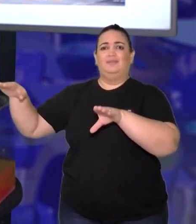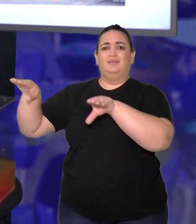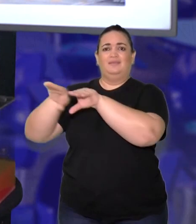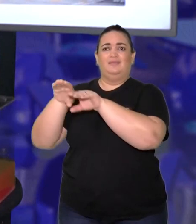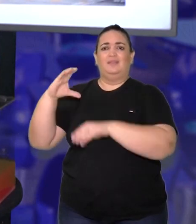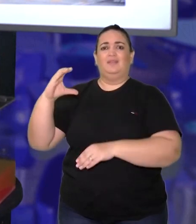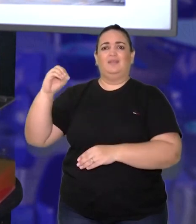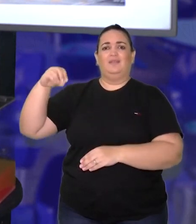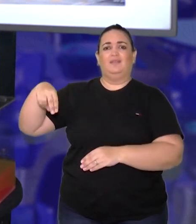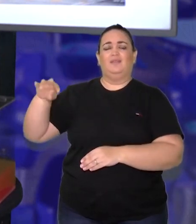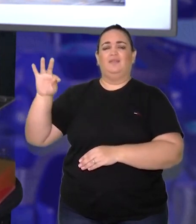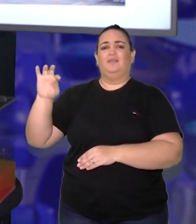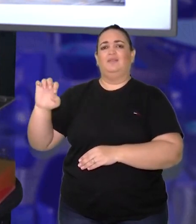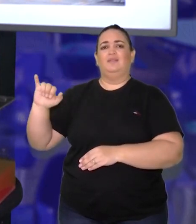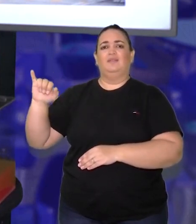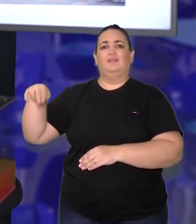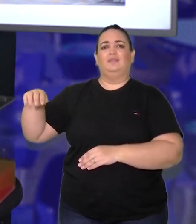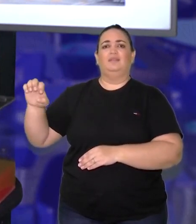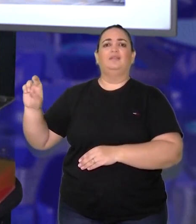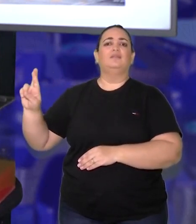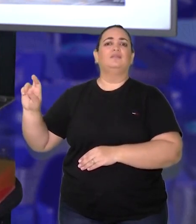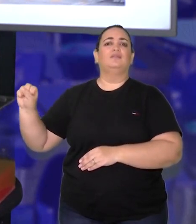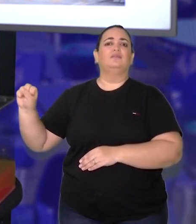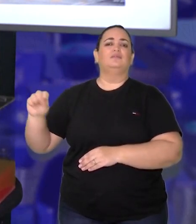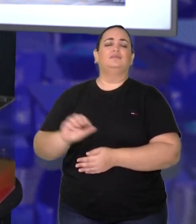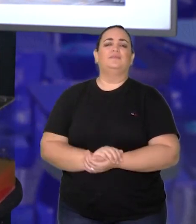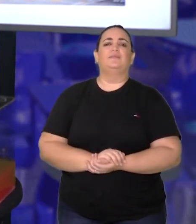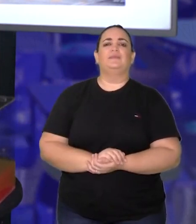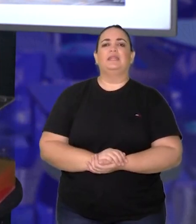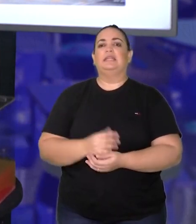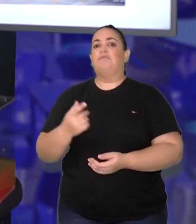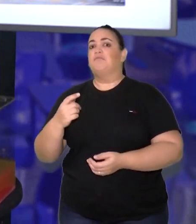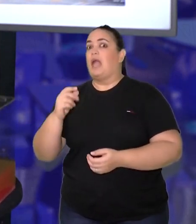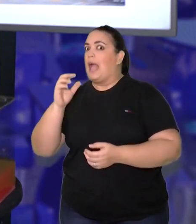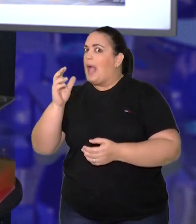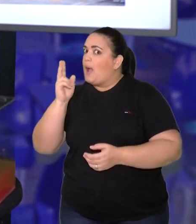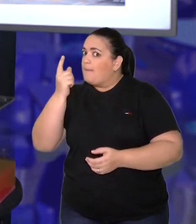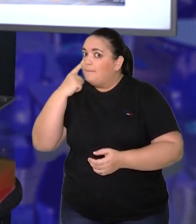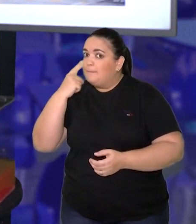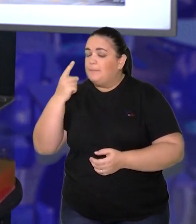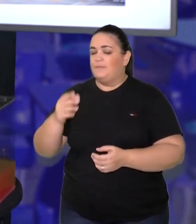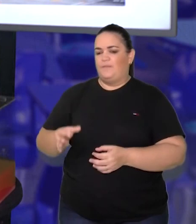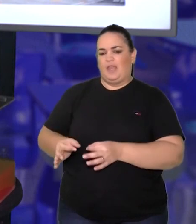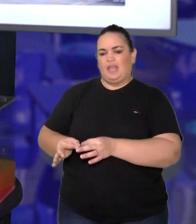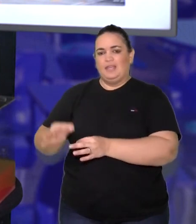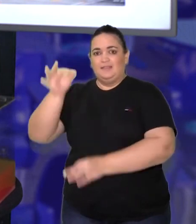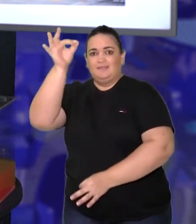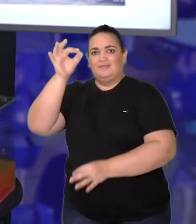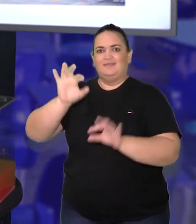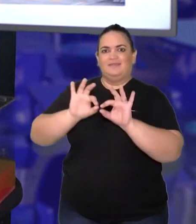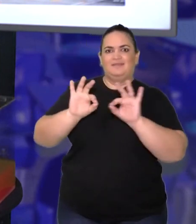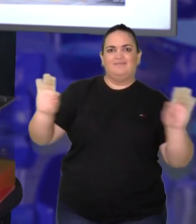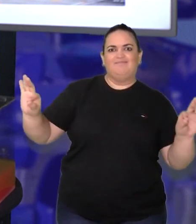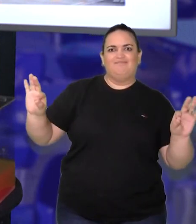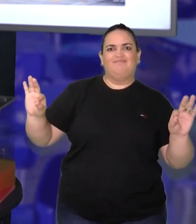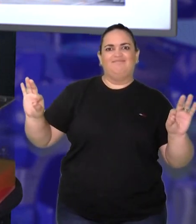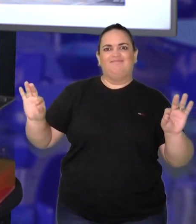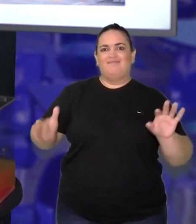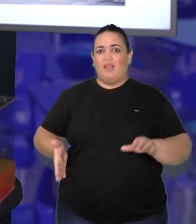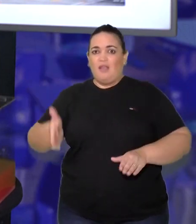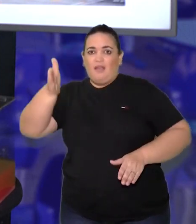vendo a parte de trás, né? A parte da lateral esquerda, que na imagem não fica tão claro, mas você tem como